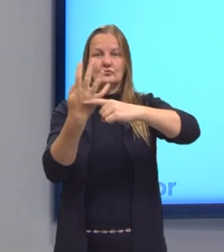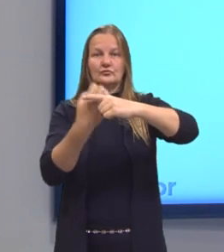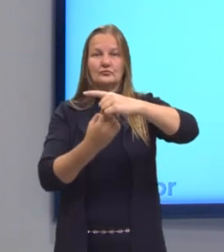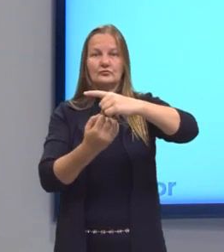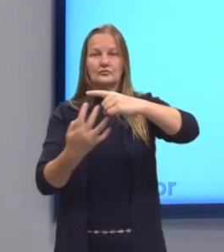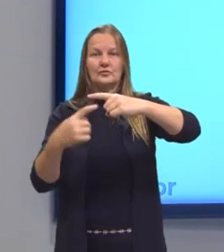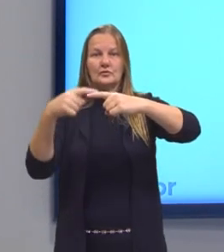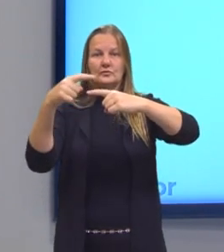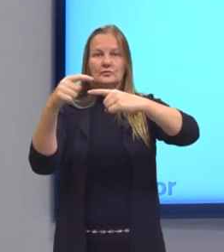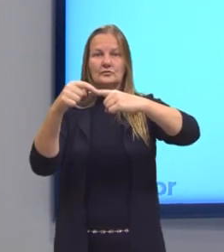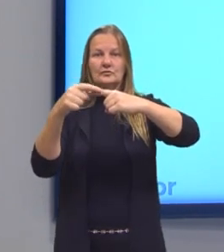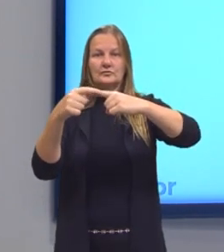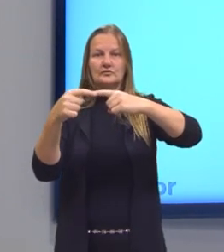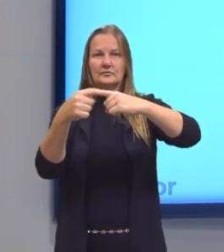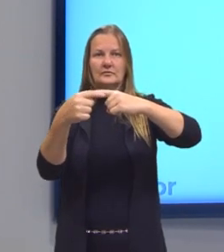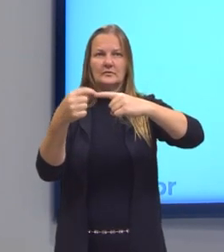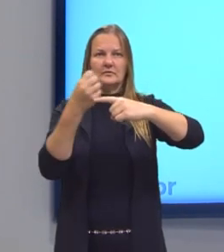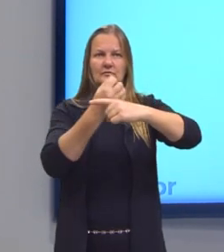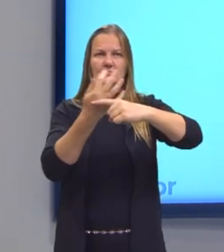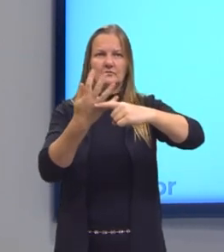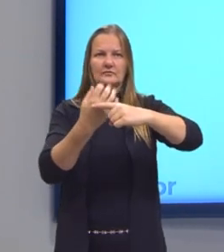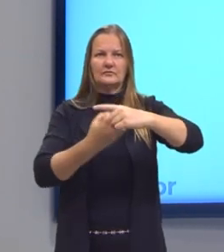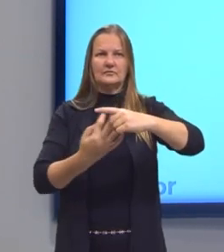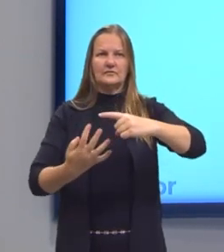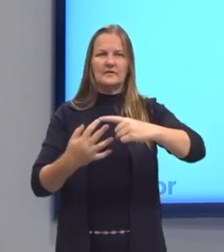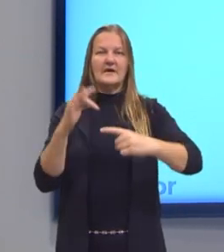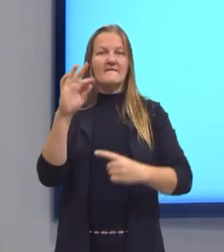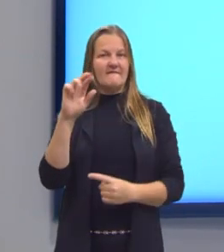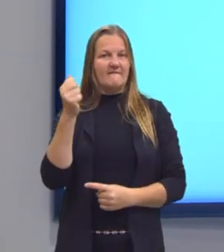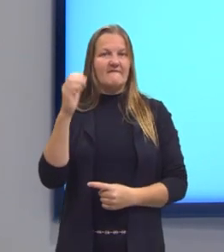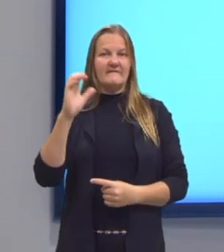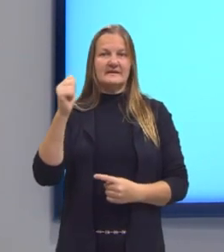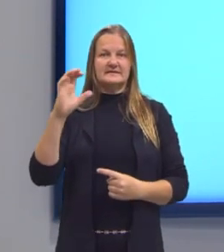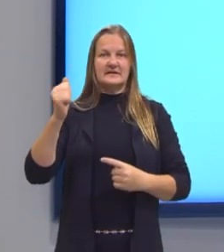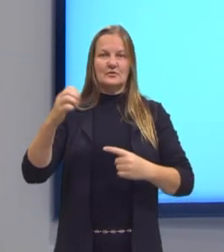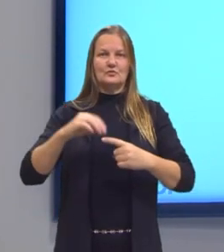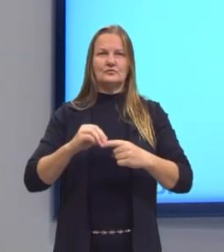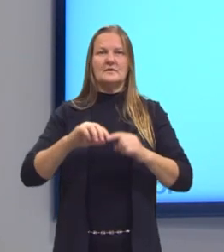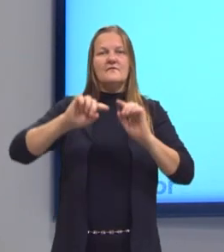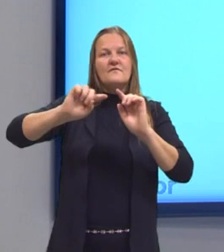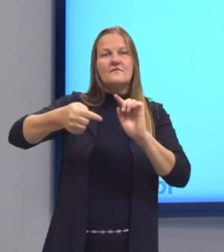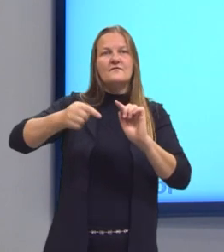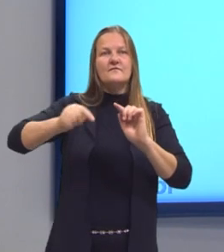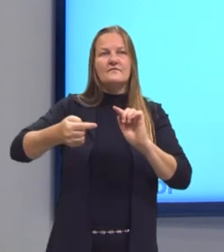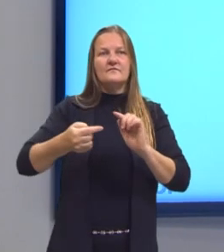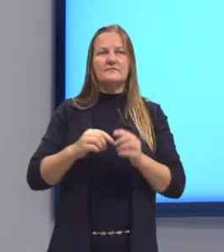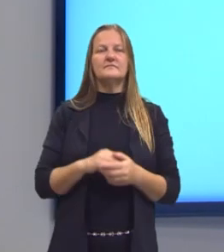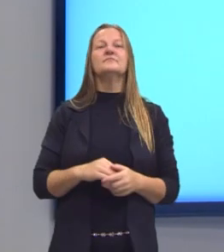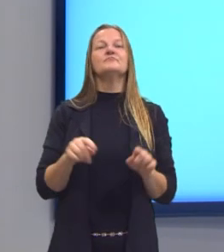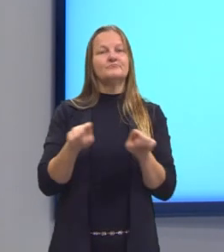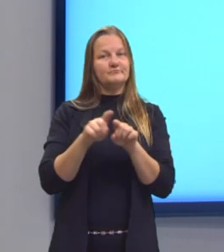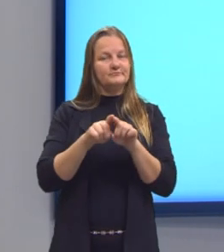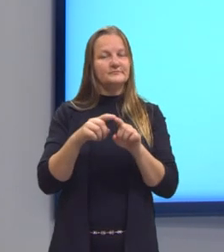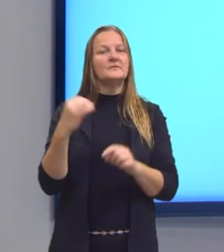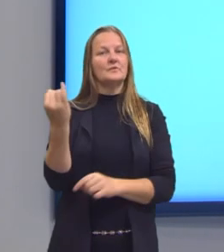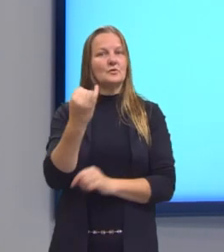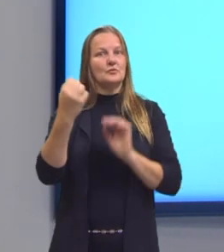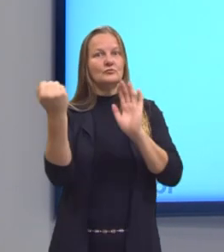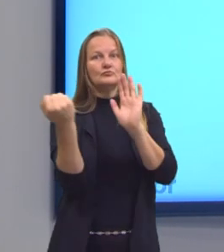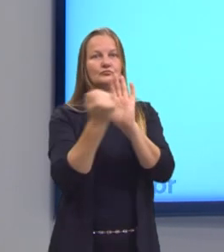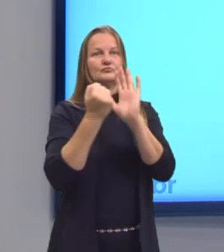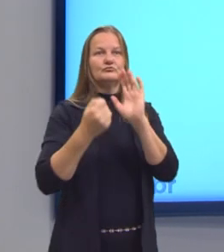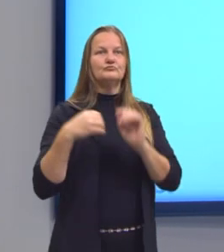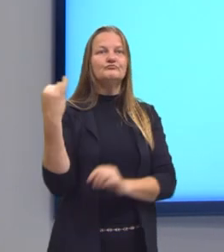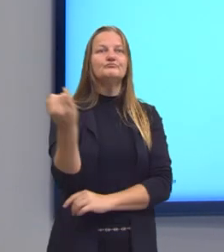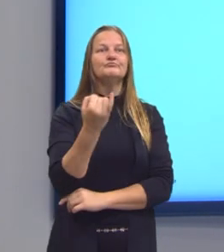através da forma de fração, uma forma fracionária. Aqui a vírgula, que também entra como um símbolo importante. E